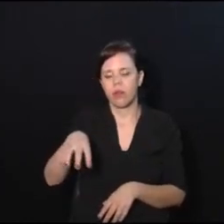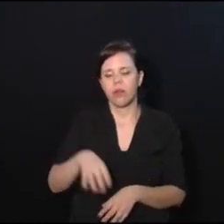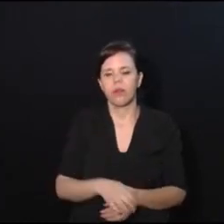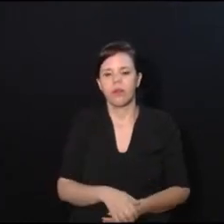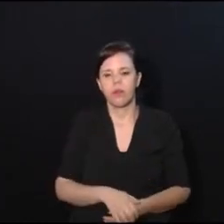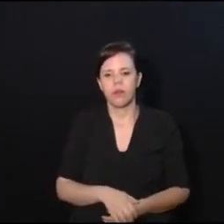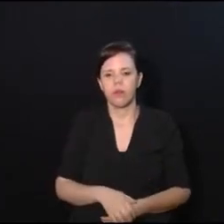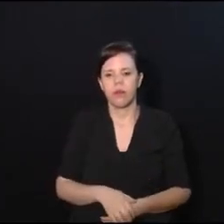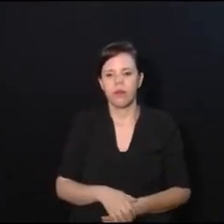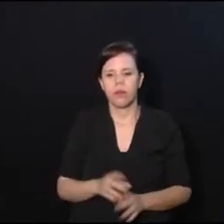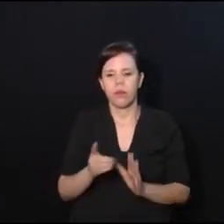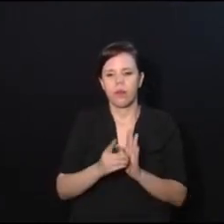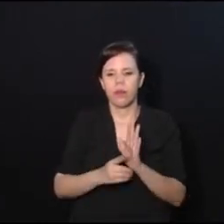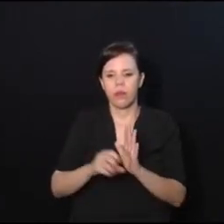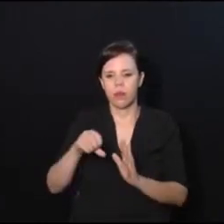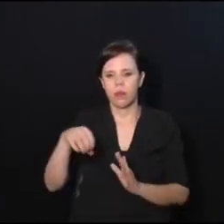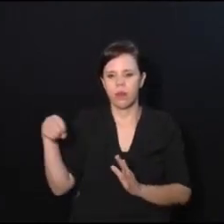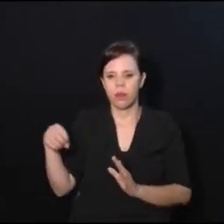Década de 90.